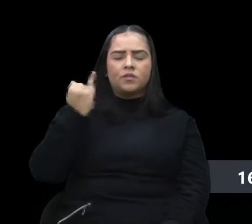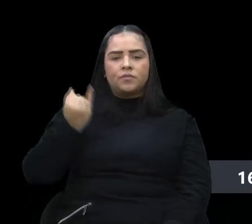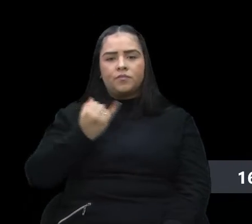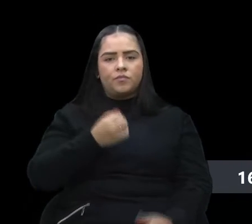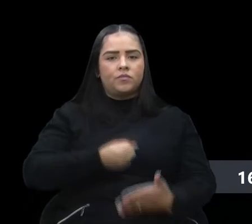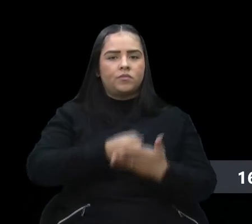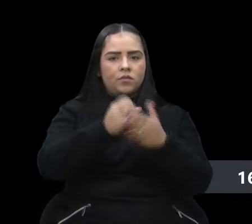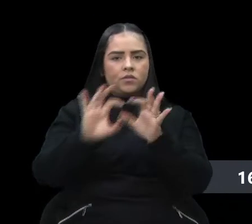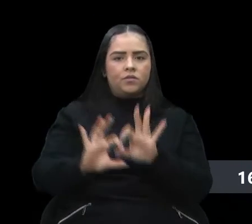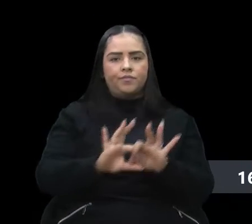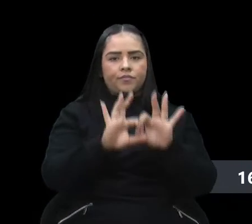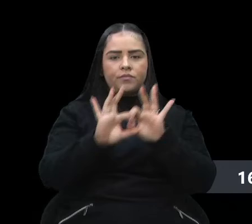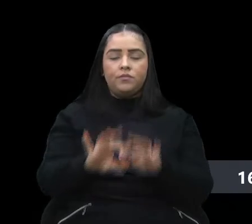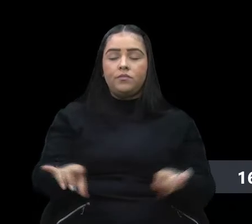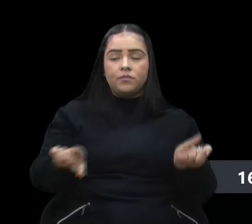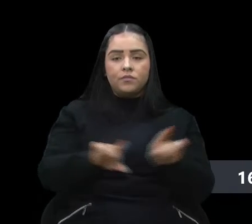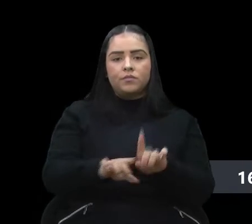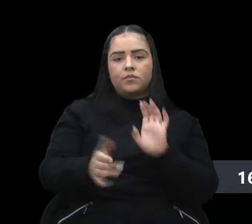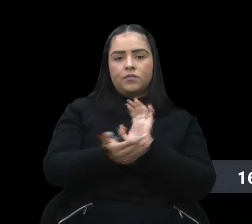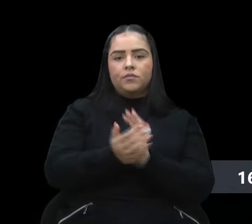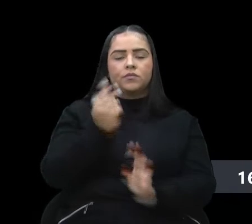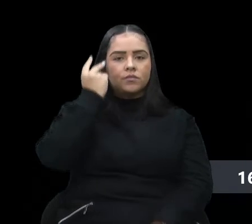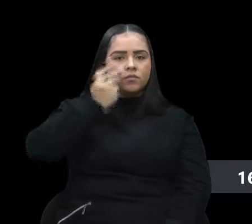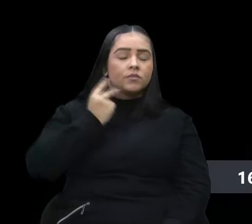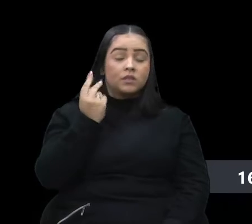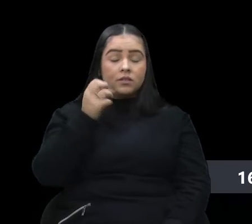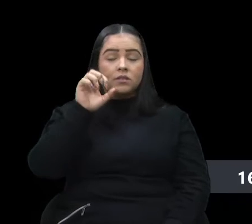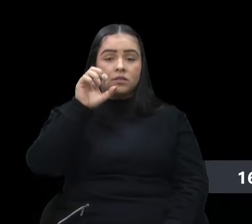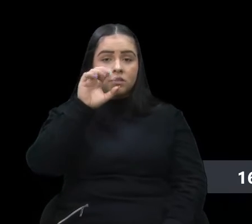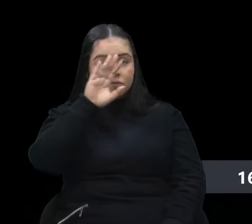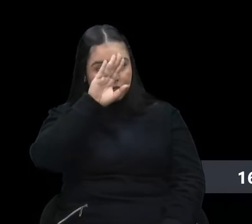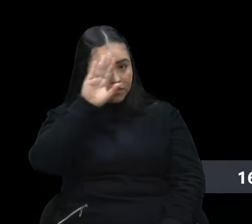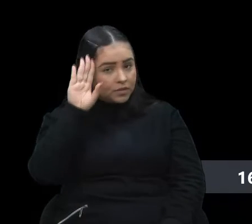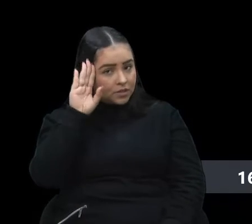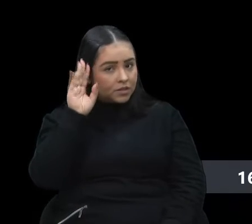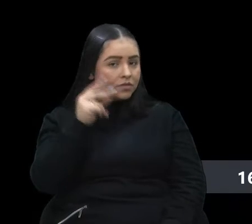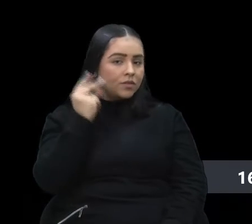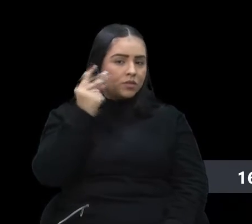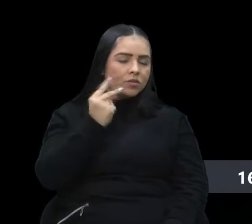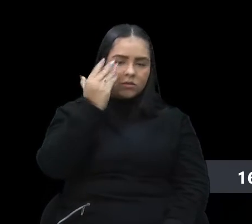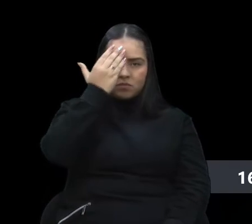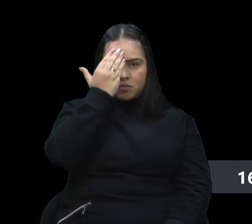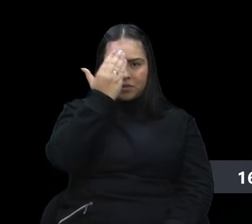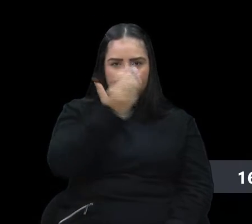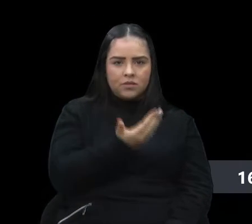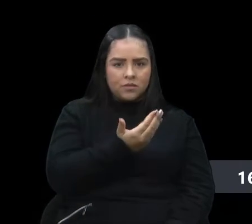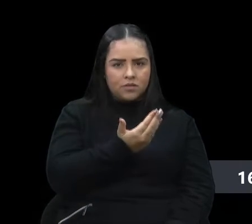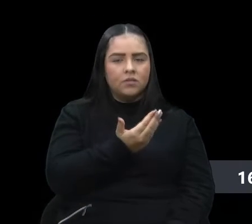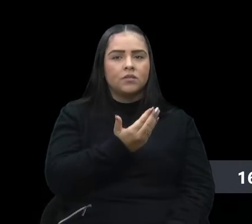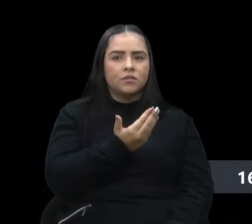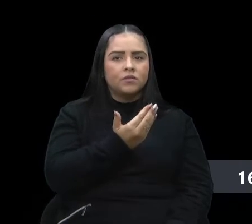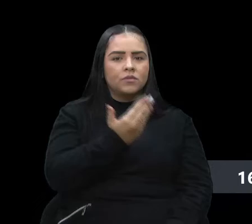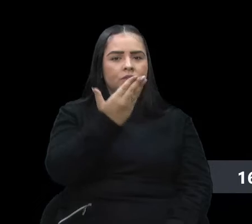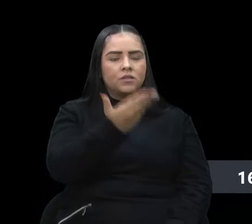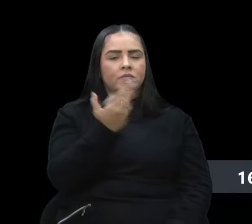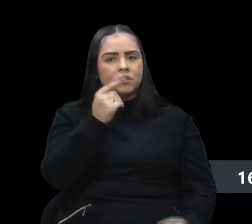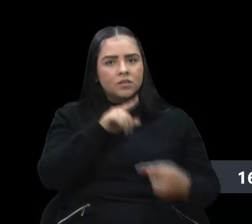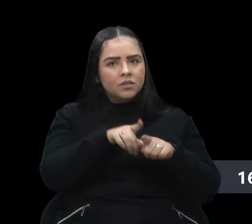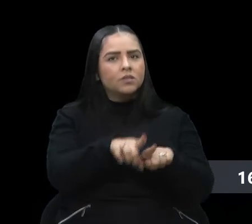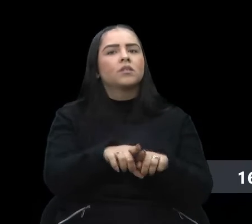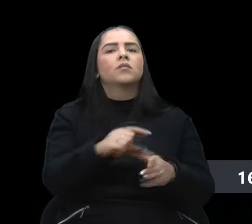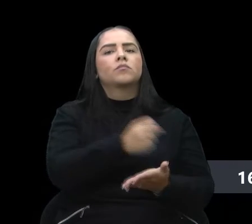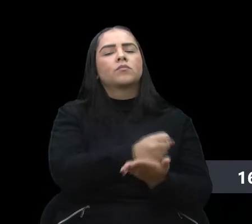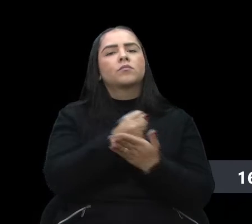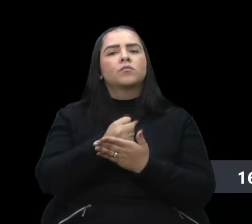União, e dos colegas vereadores. Então, vereador Bressan, agradeço pela vossa parceria e pelo